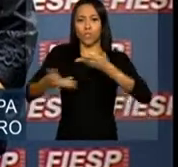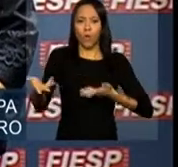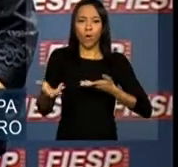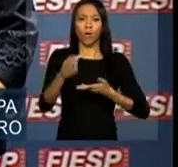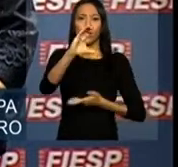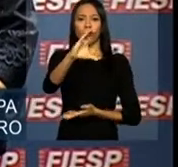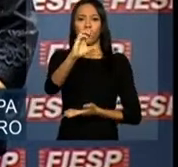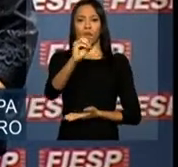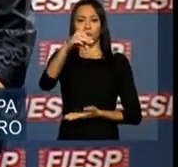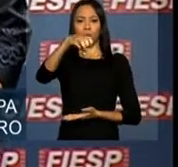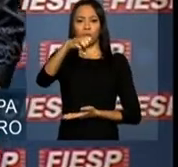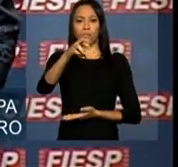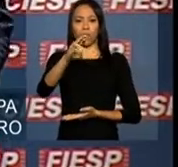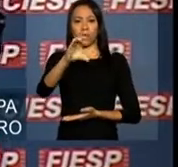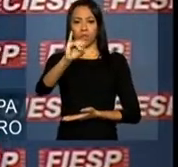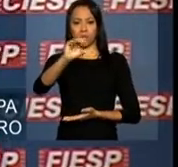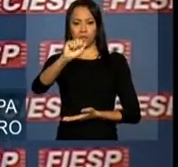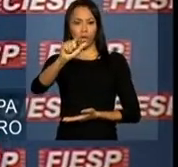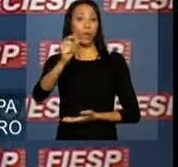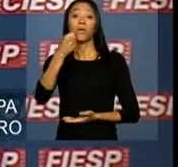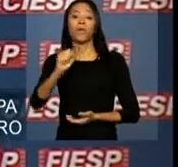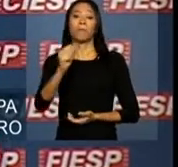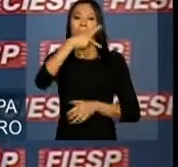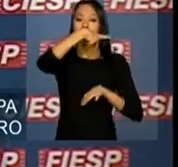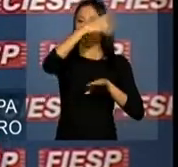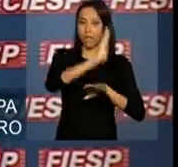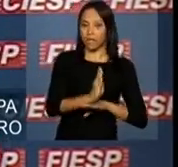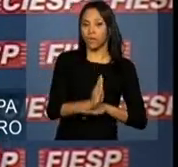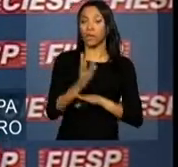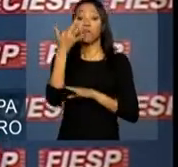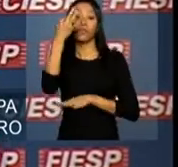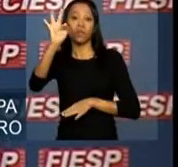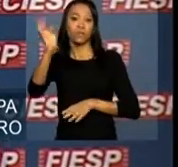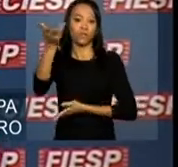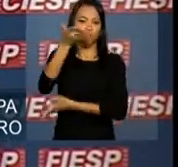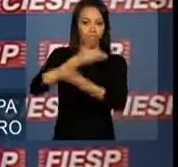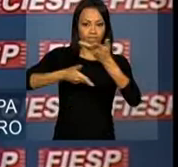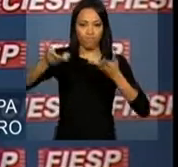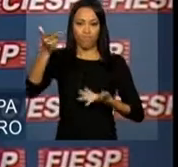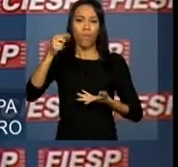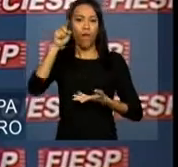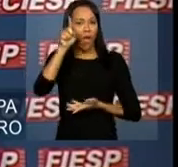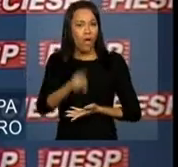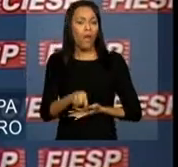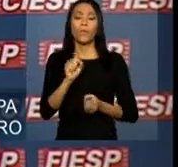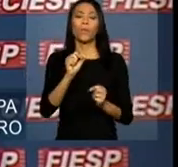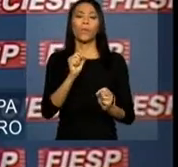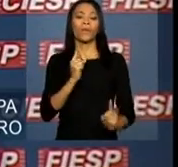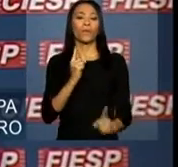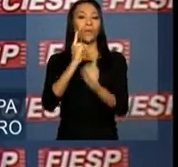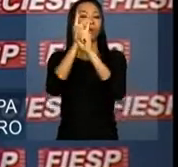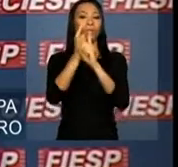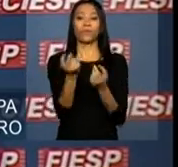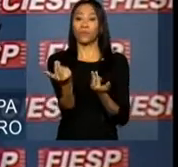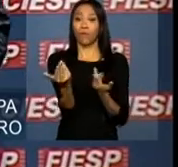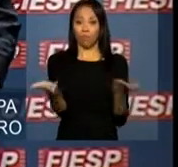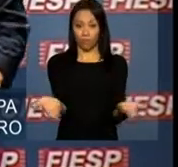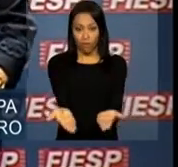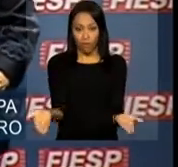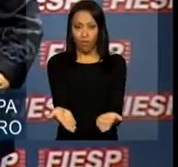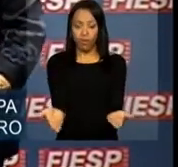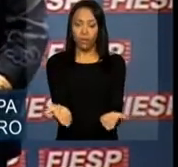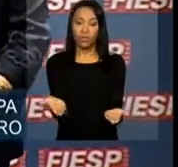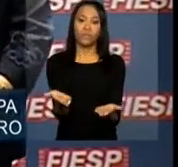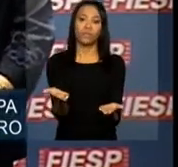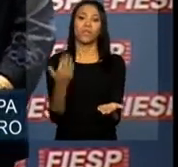o Brasil e a França justifica plenamente a realização de eventos como o de hoje. Nossa